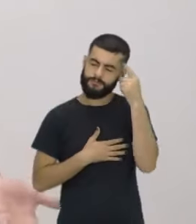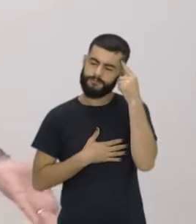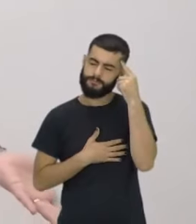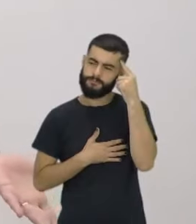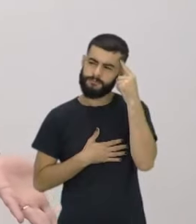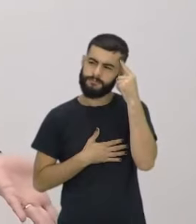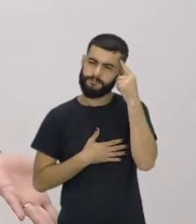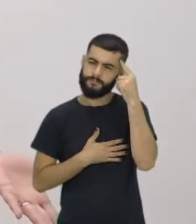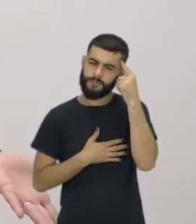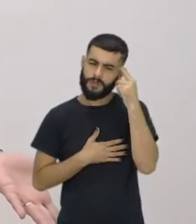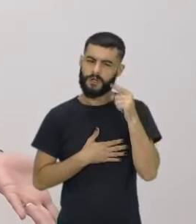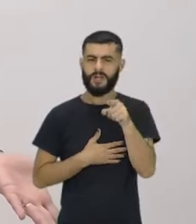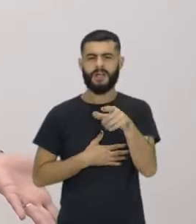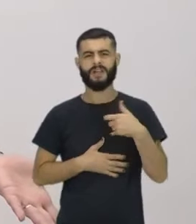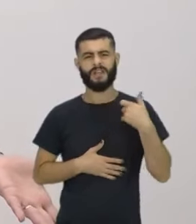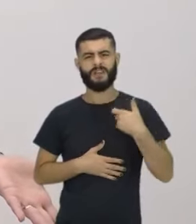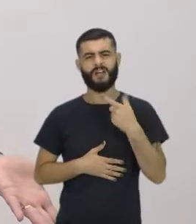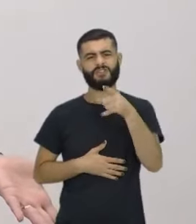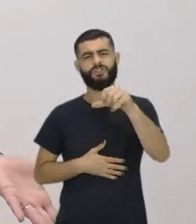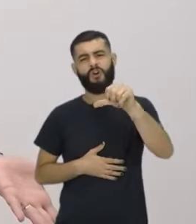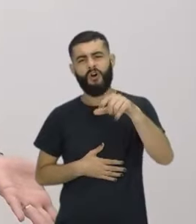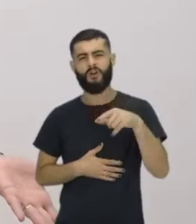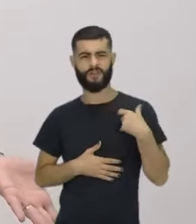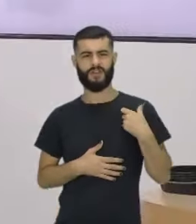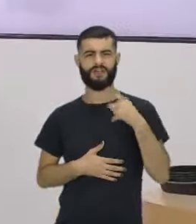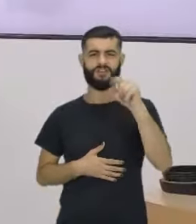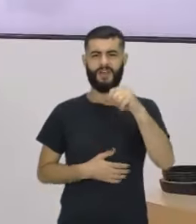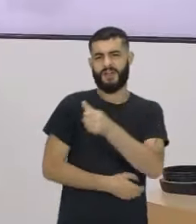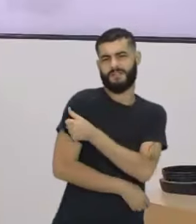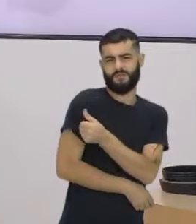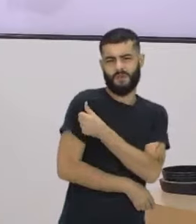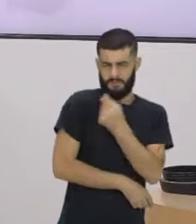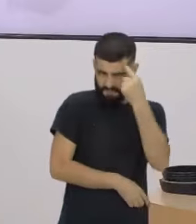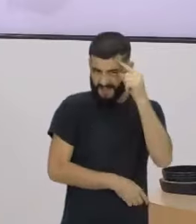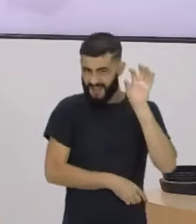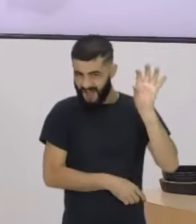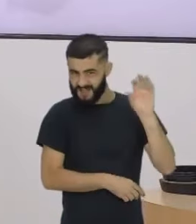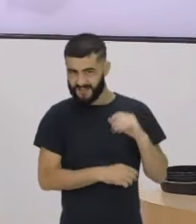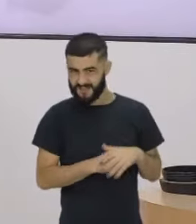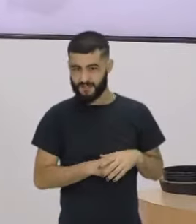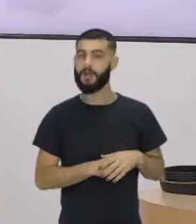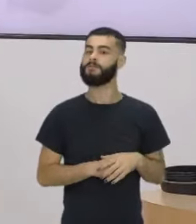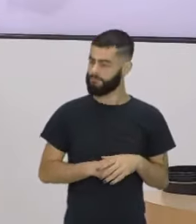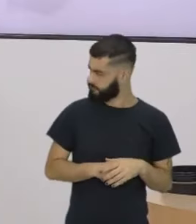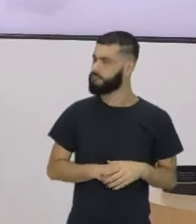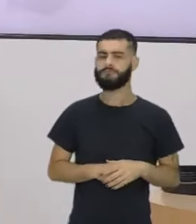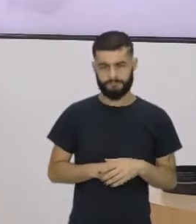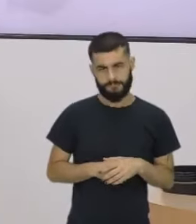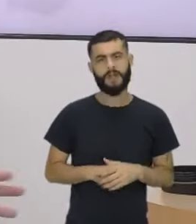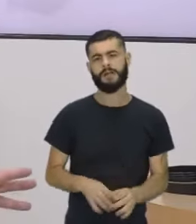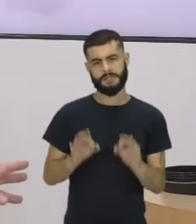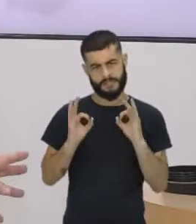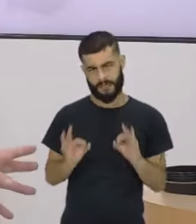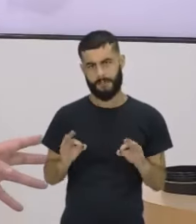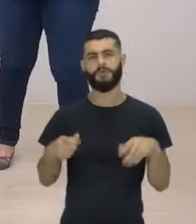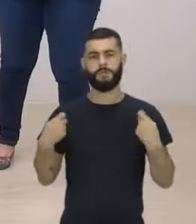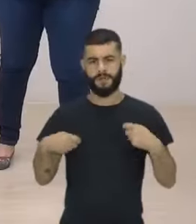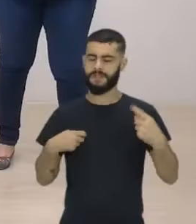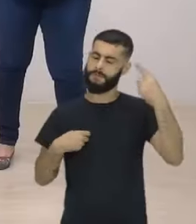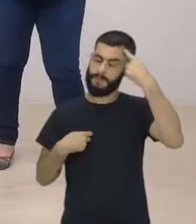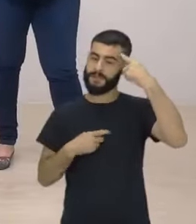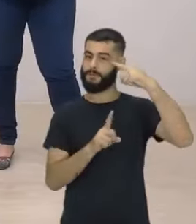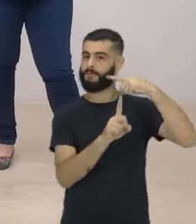mas eu só tenho 9, 10 anos, vou pensar nisso? Com certeza. Já temos que pensar de forma positiva, né, Ju?